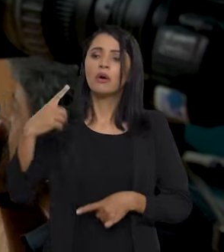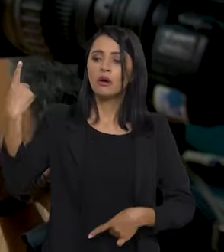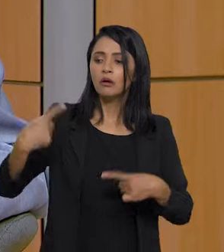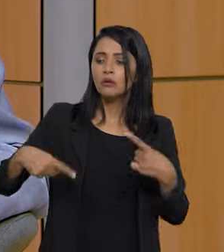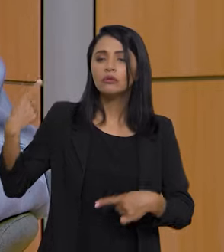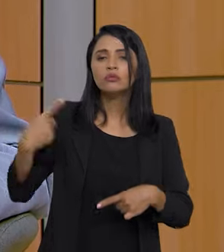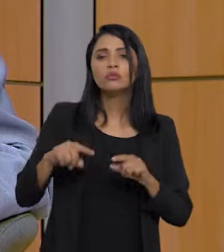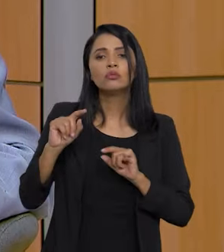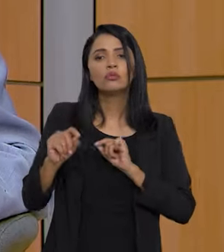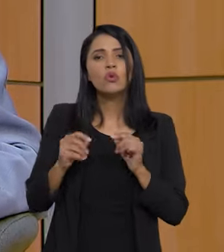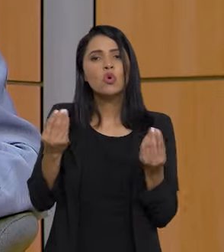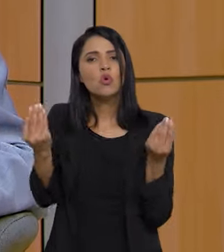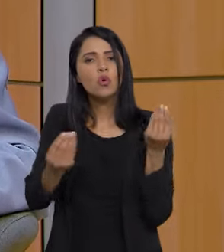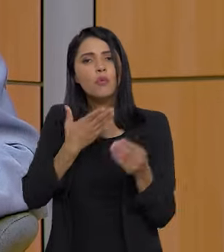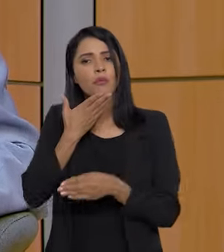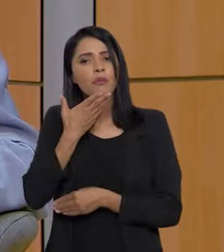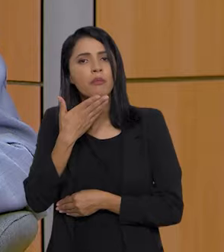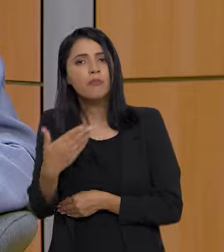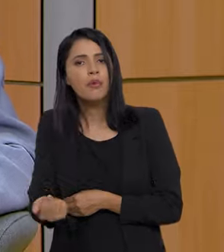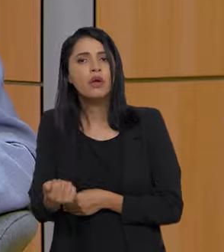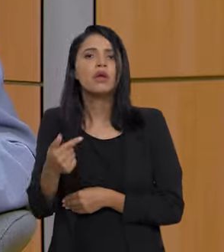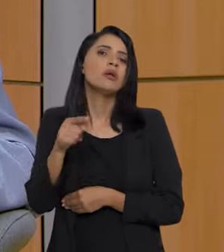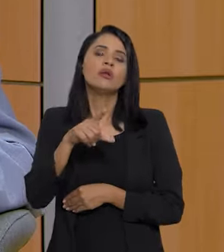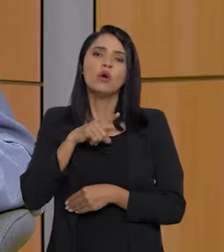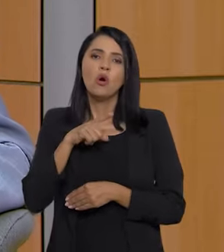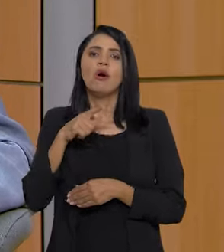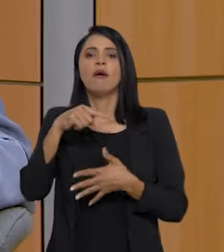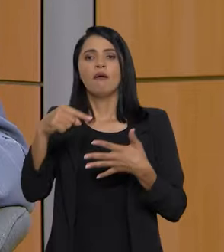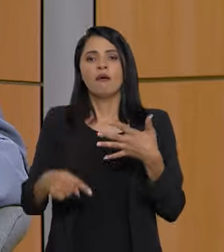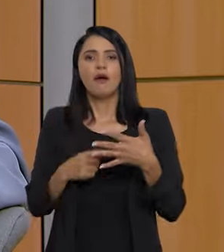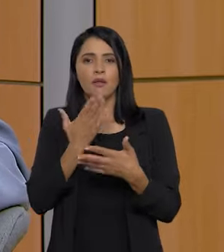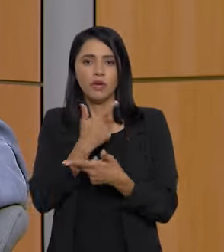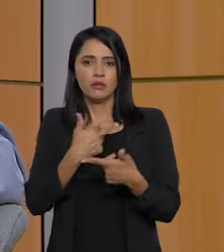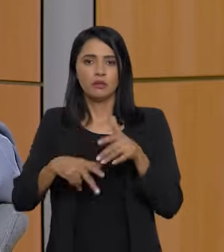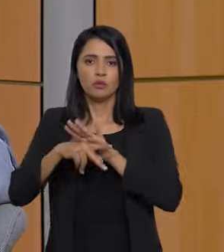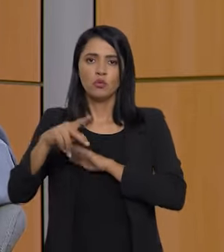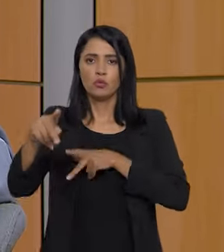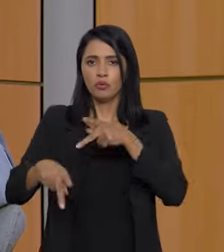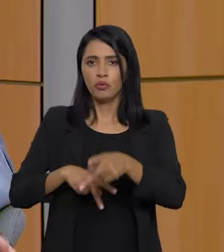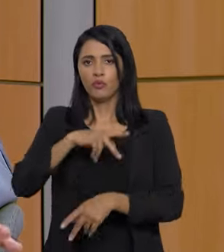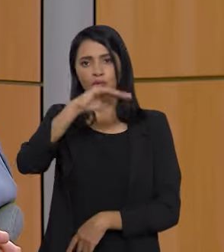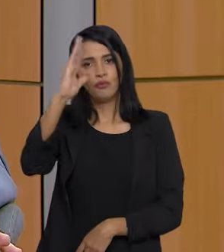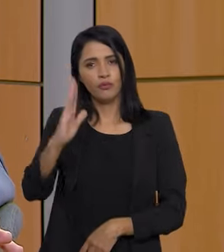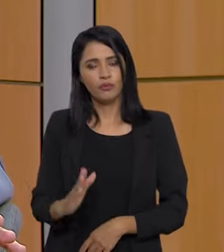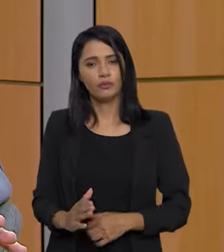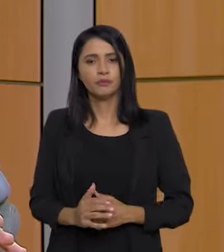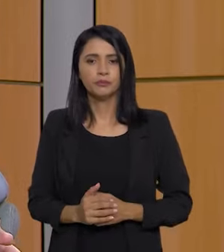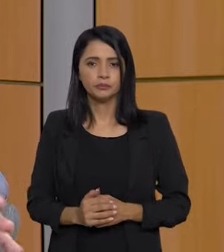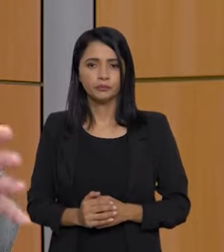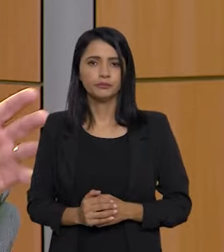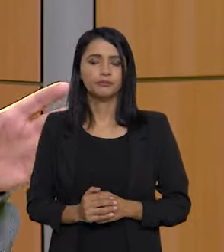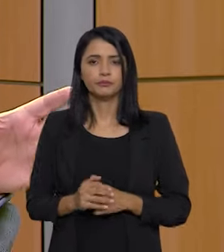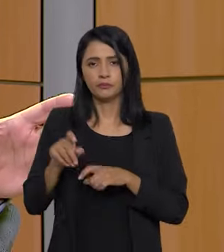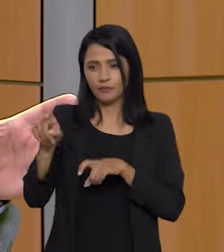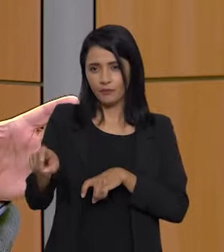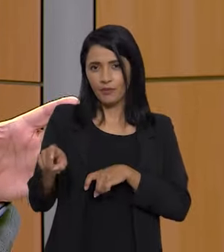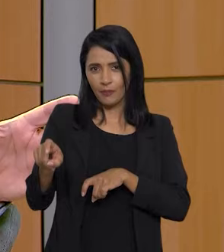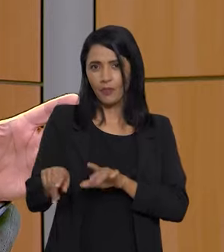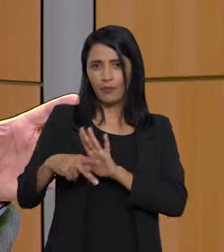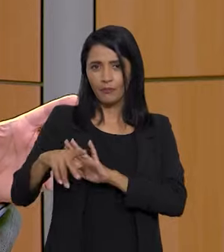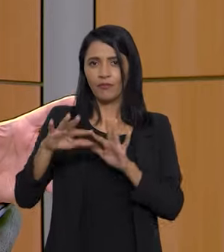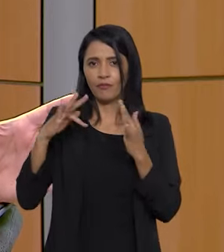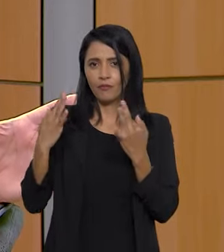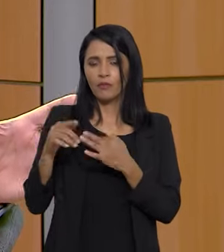para discutir como melhorar o conjunto da alimentação do povo brasileiro. O agricultor